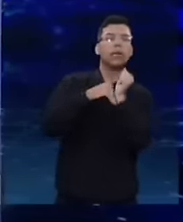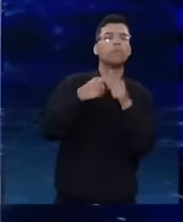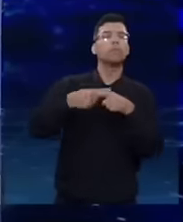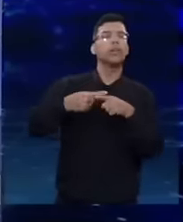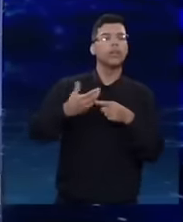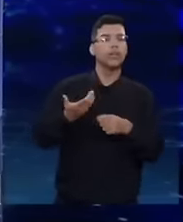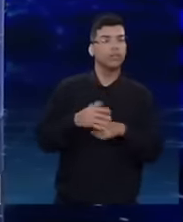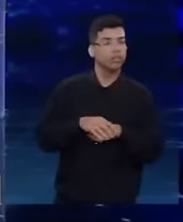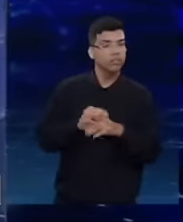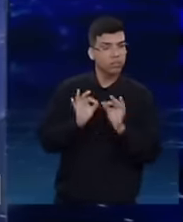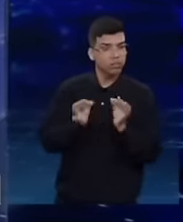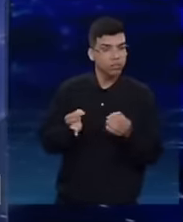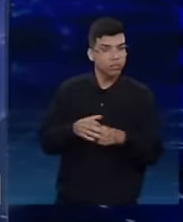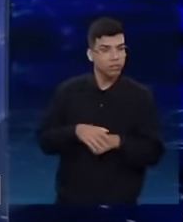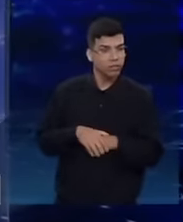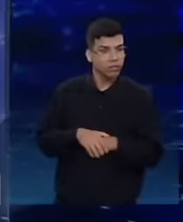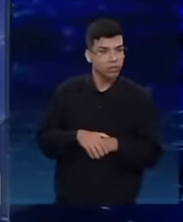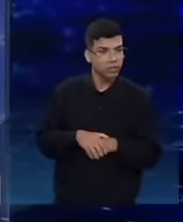é isso.